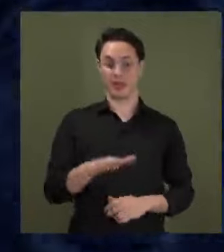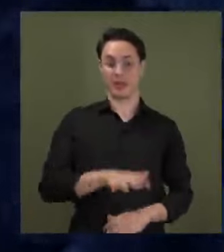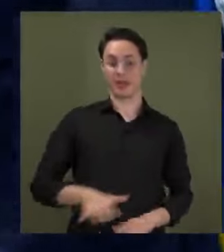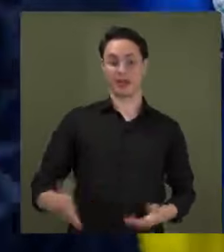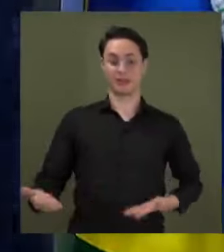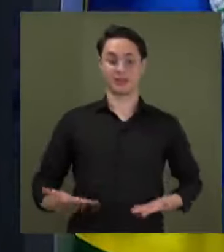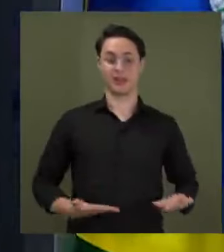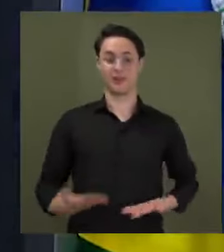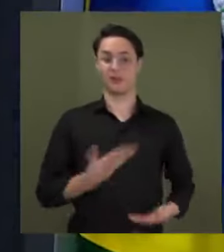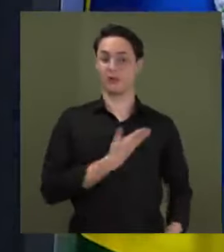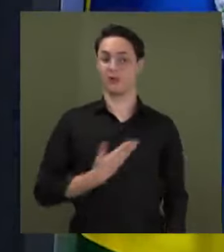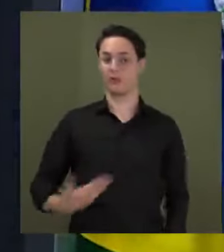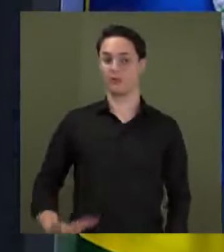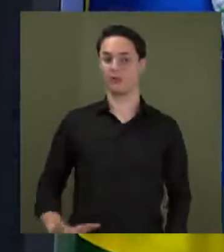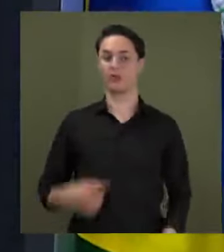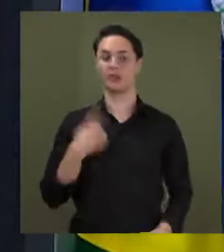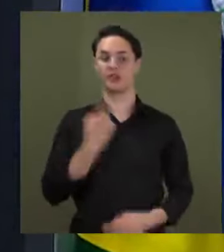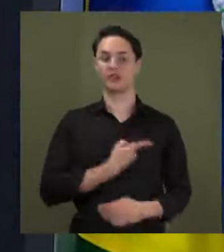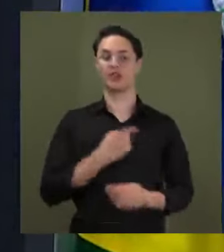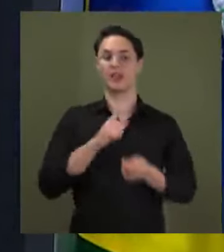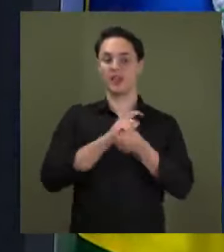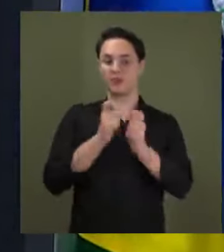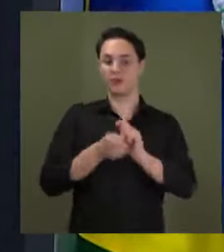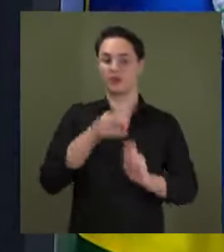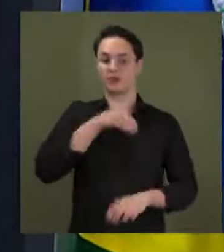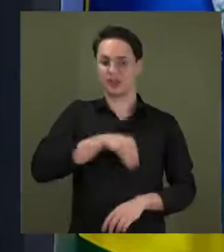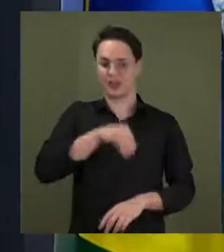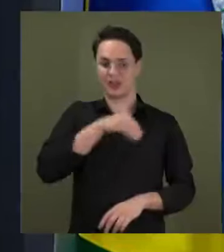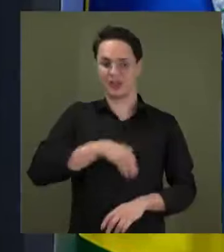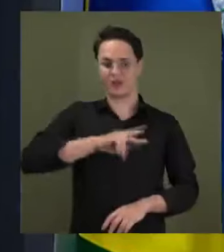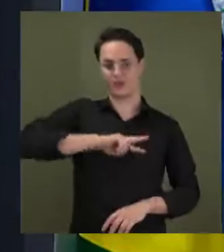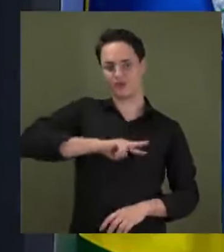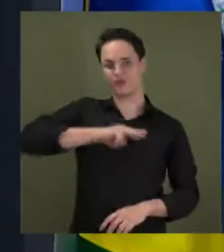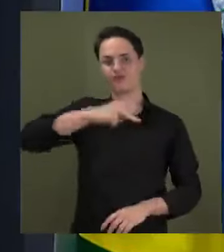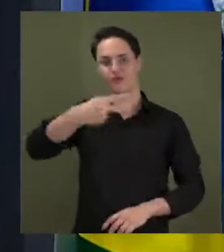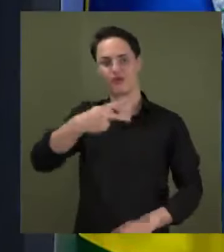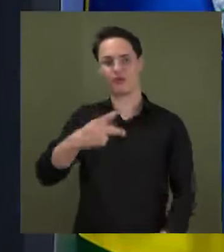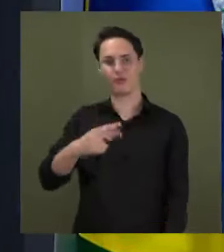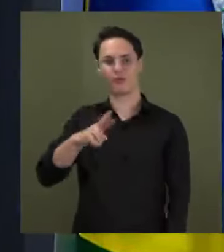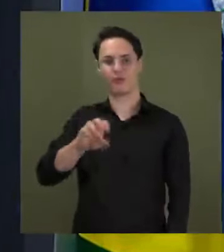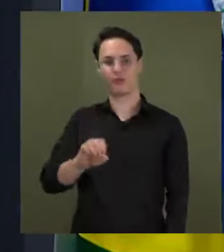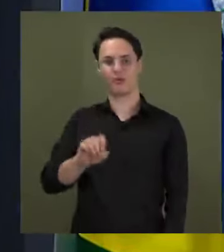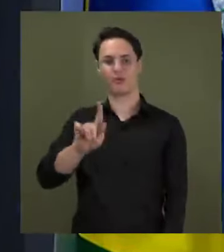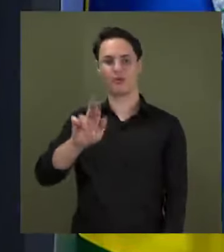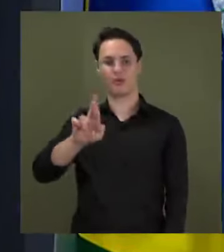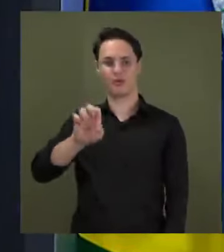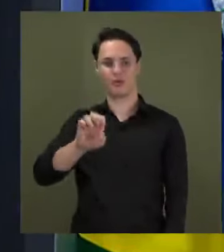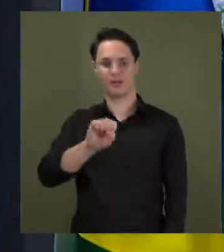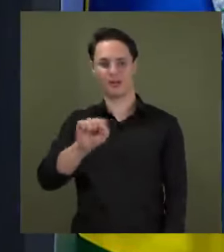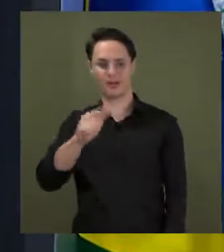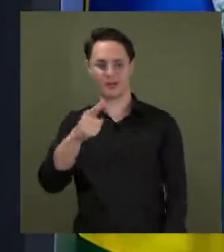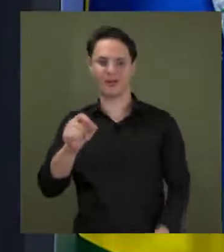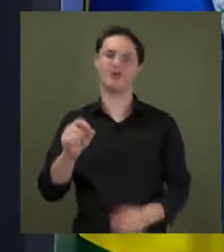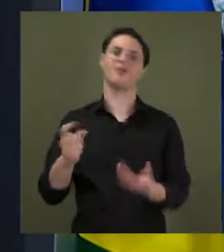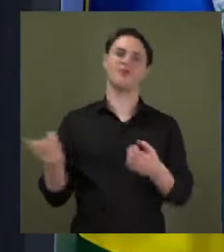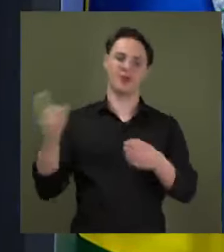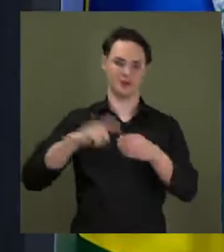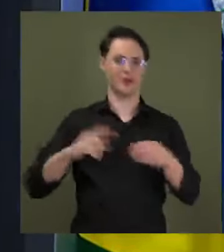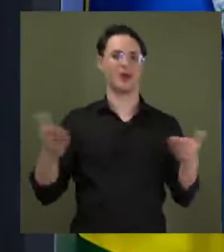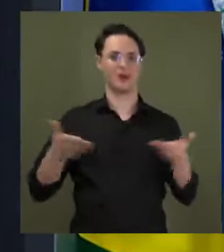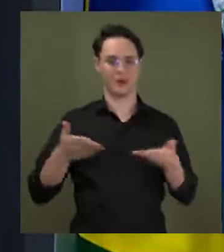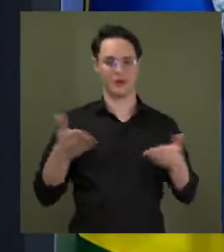progressões que não haviam sido dadas aos servidores desde 2010 foram resgatadas pelo governo do estado.